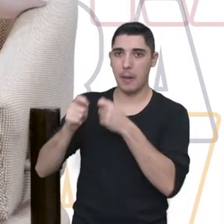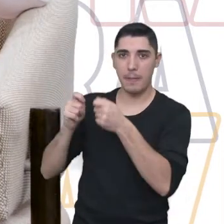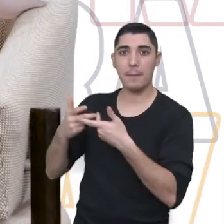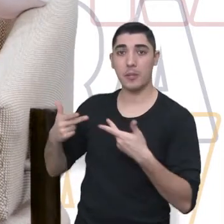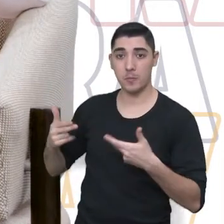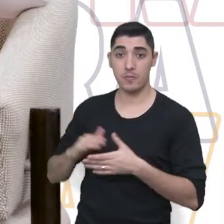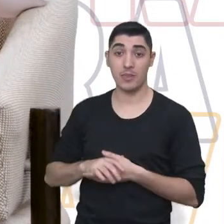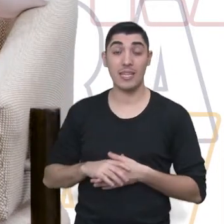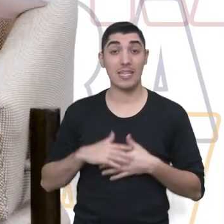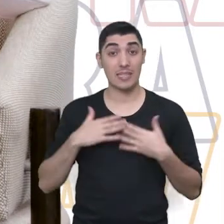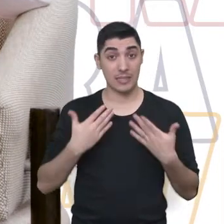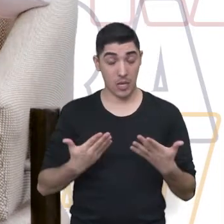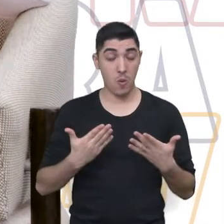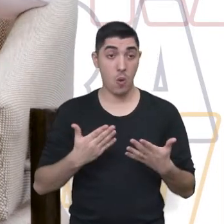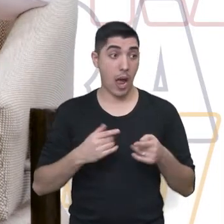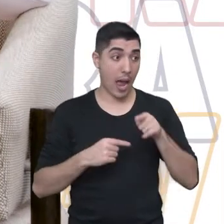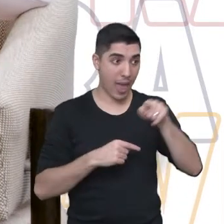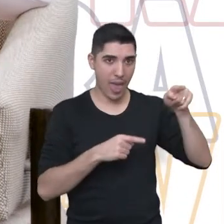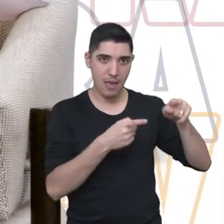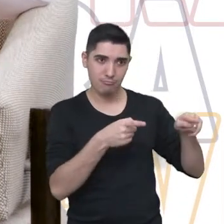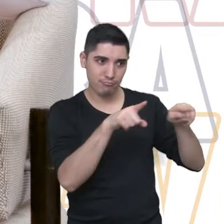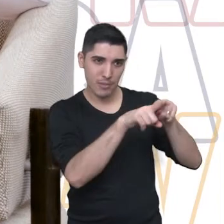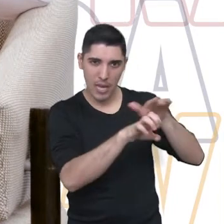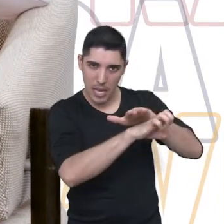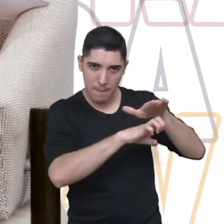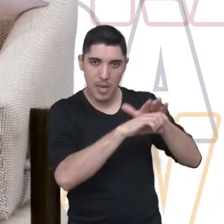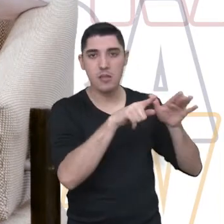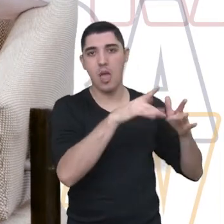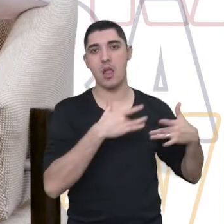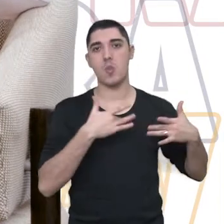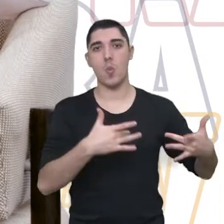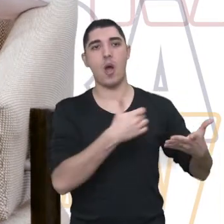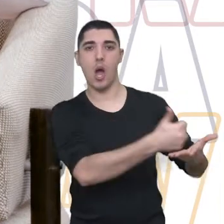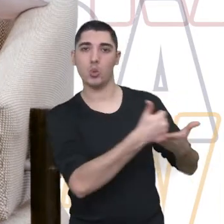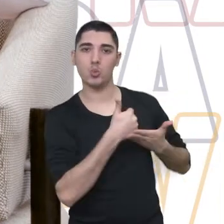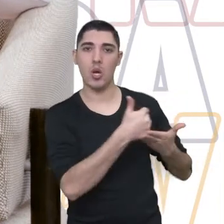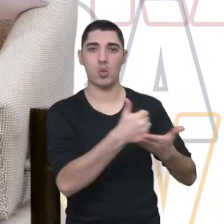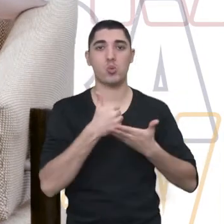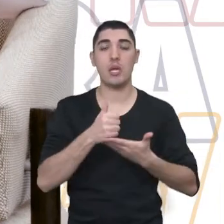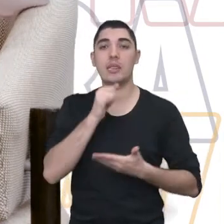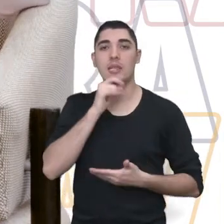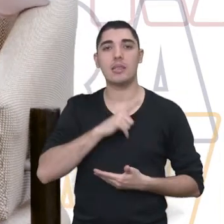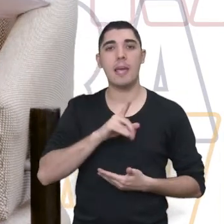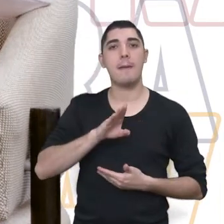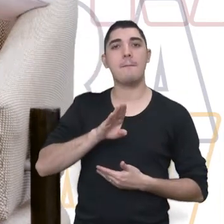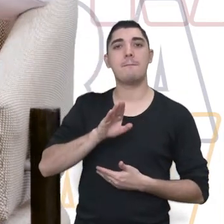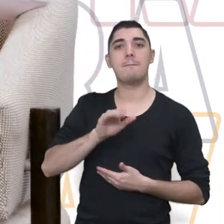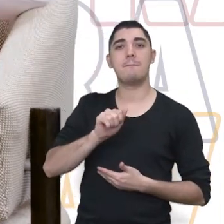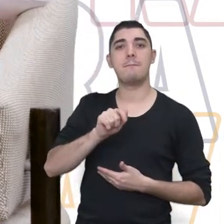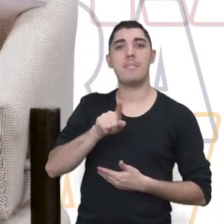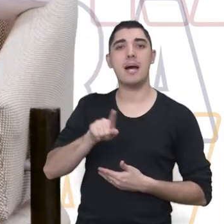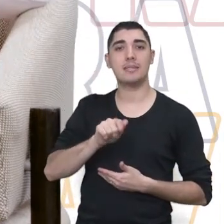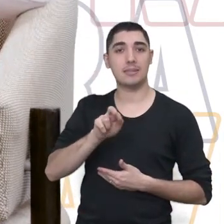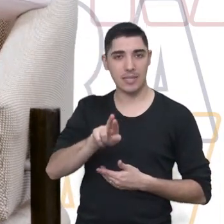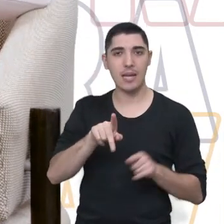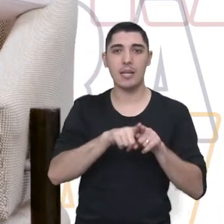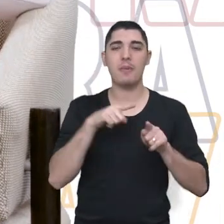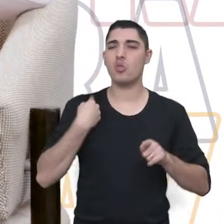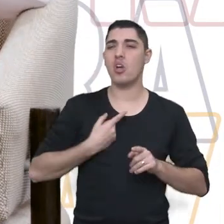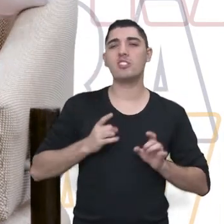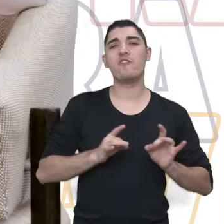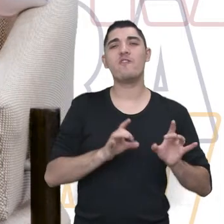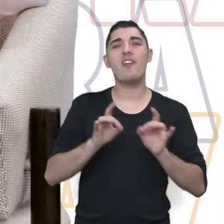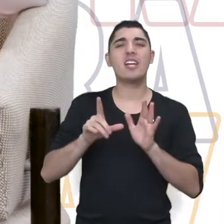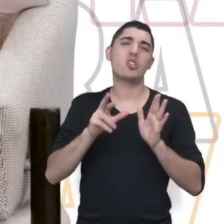despesa, né? E esses ganhos vêm realmente de doação. Nós temos um bazar que funciona na